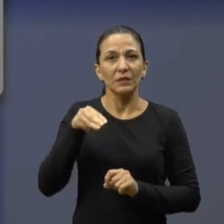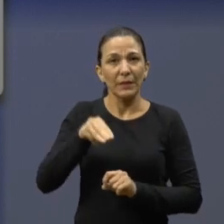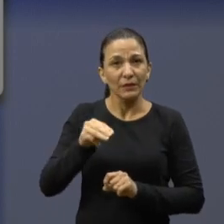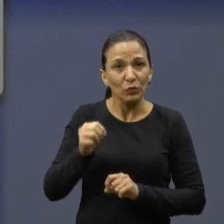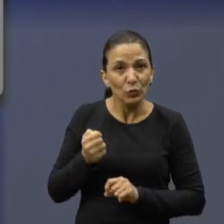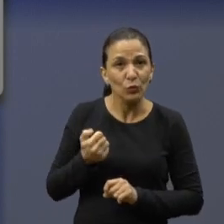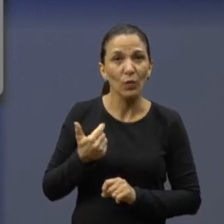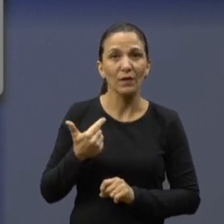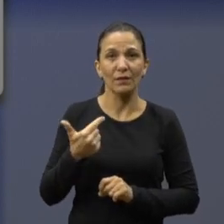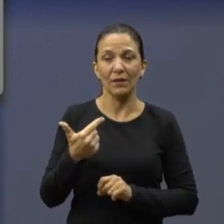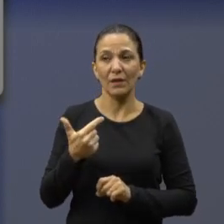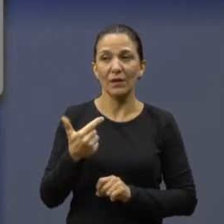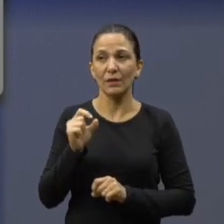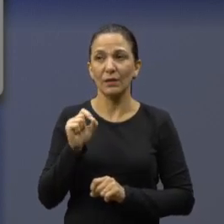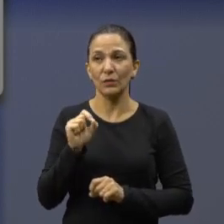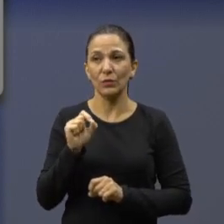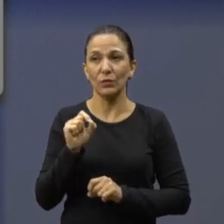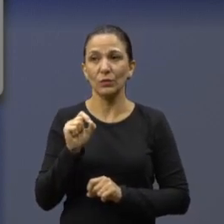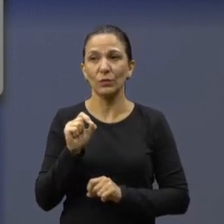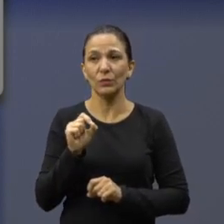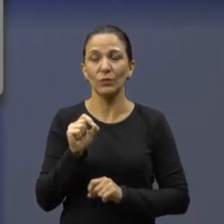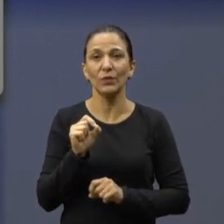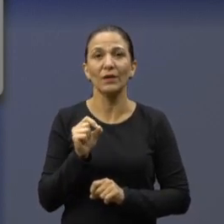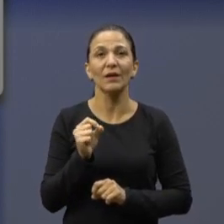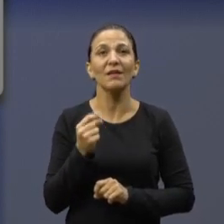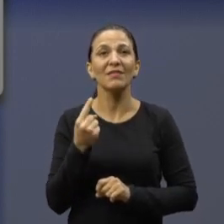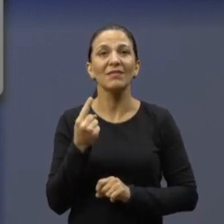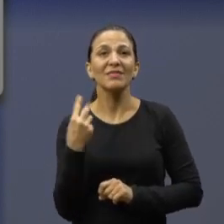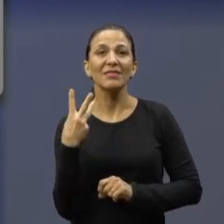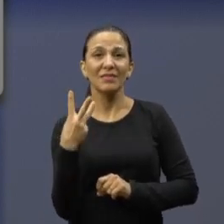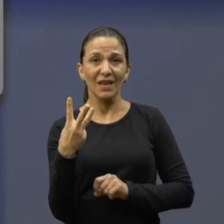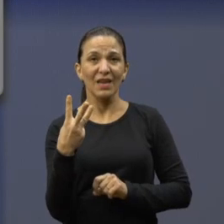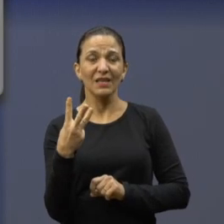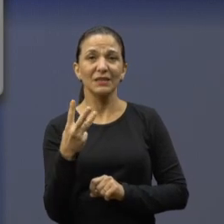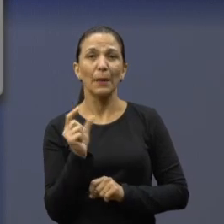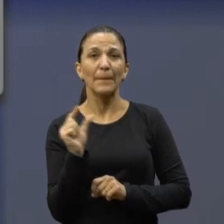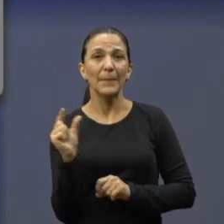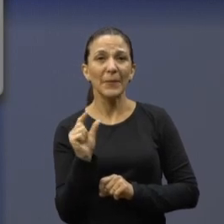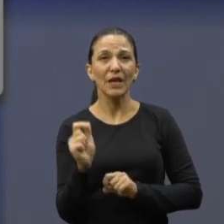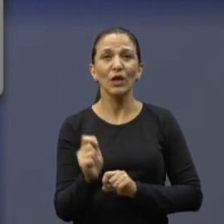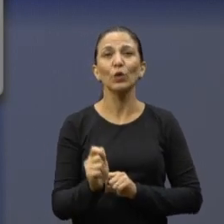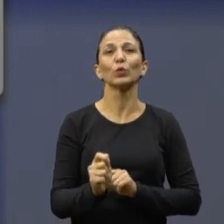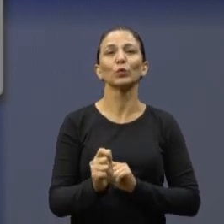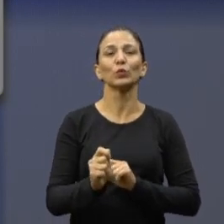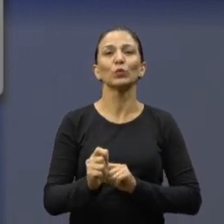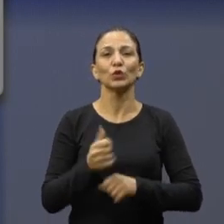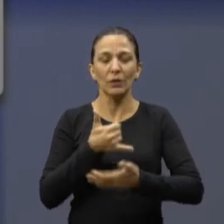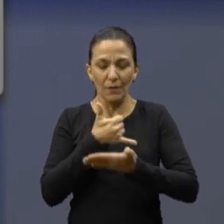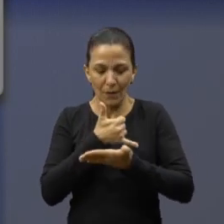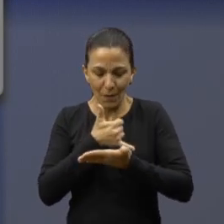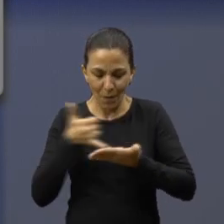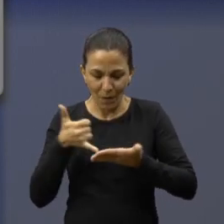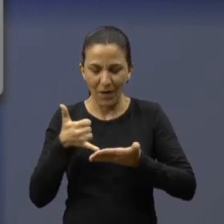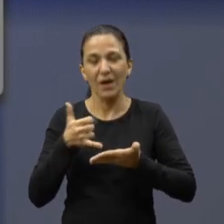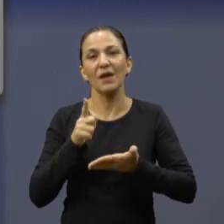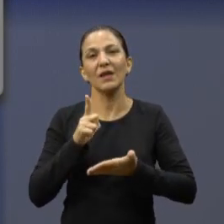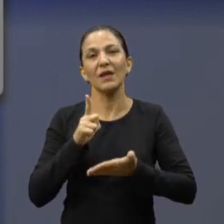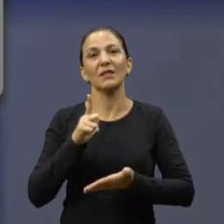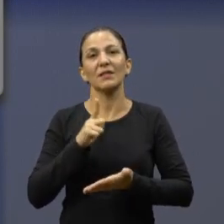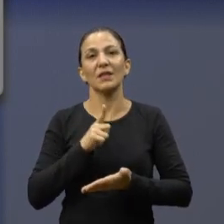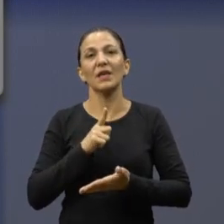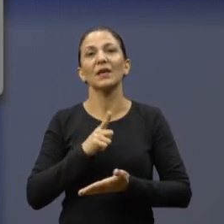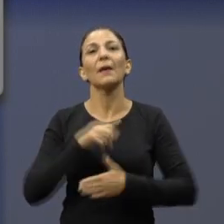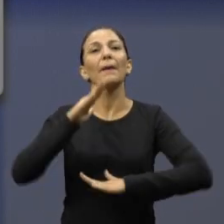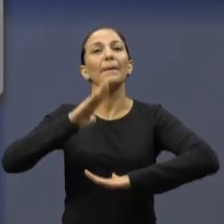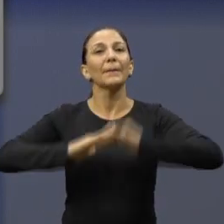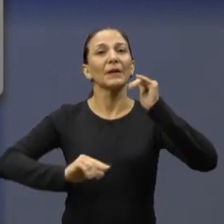quadrados, de 13 pinos de cocaína. Vou repetir, 13 pinos de cocaína que configuram a prática do